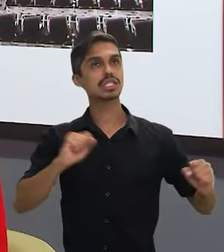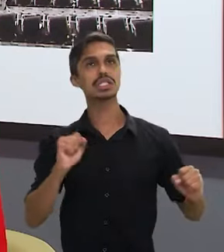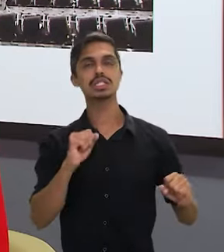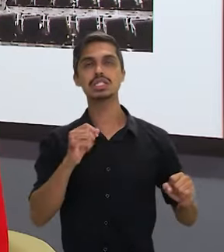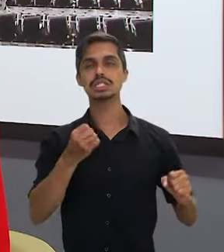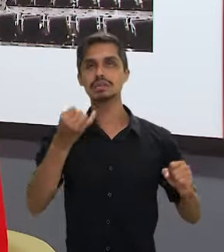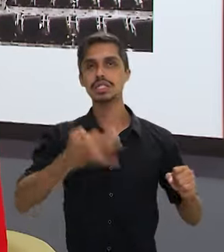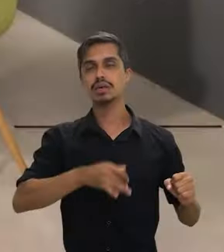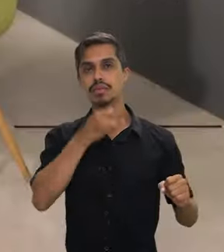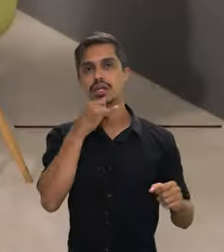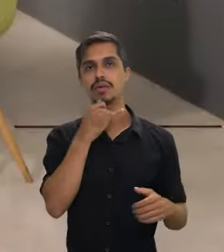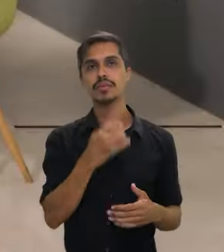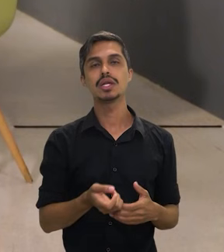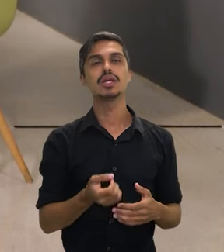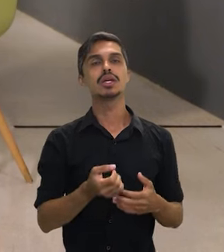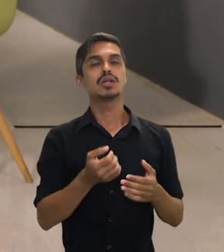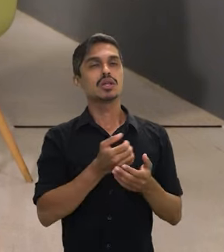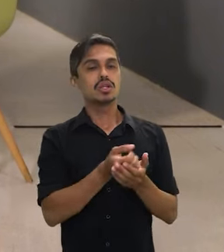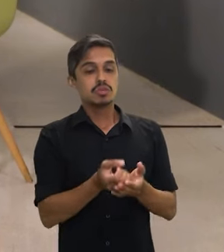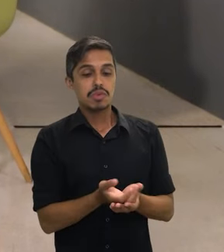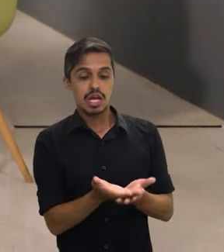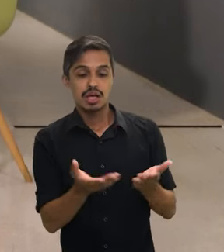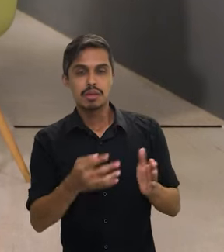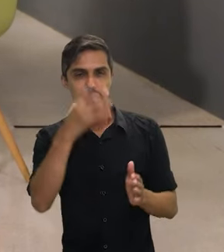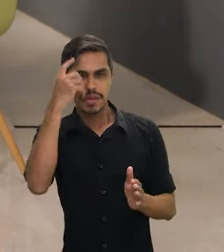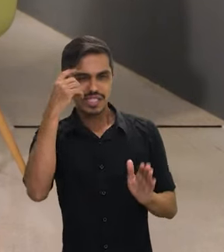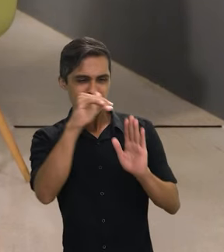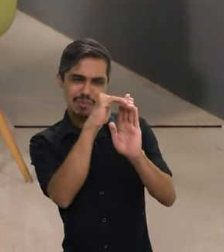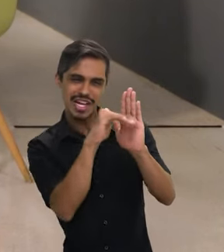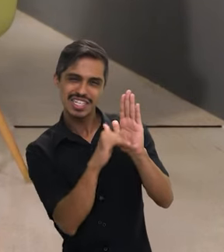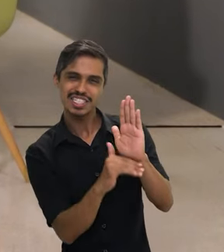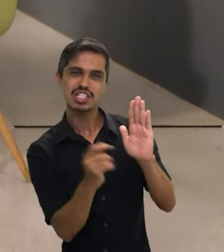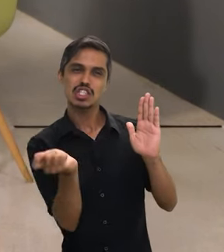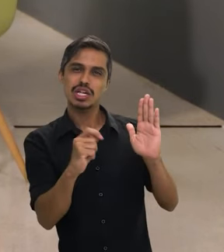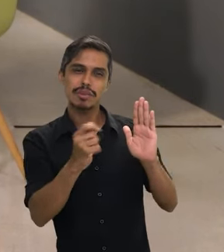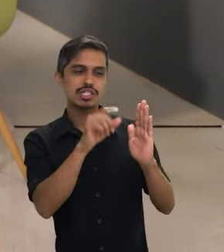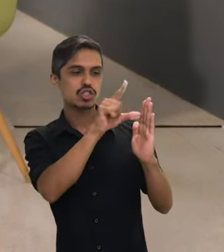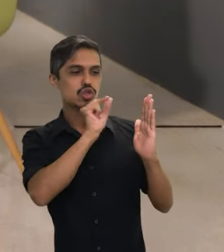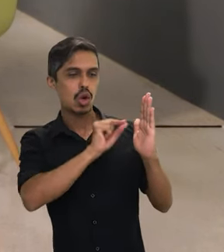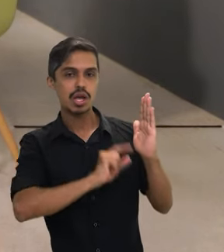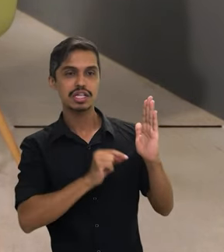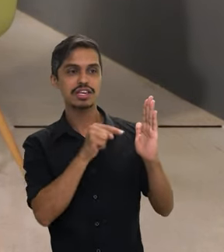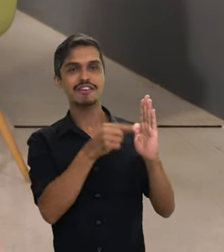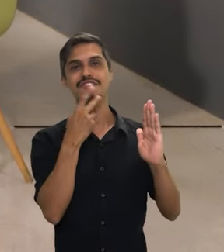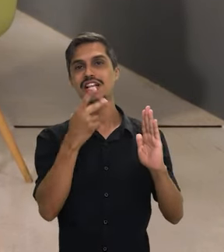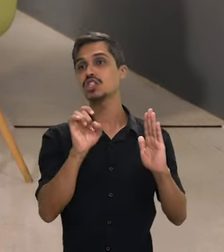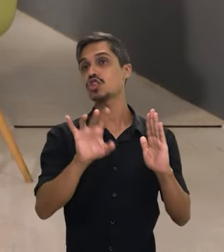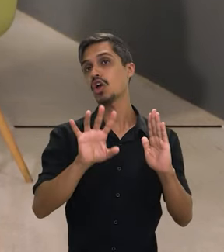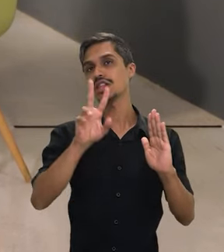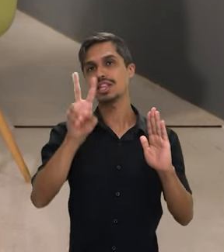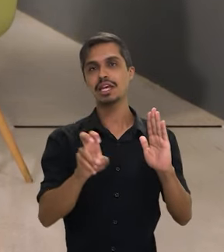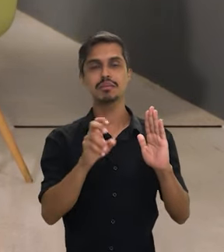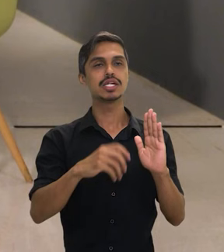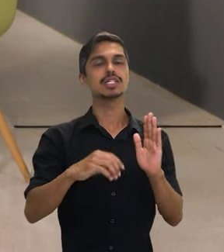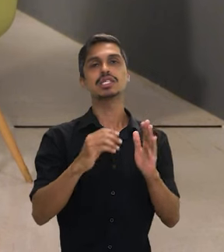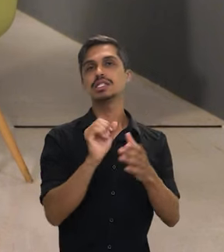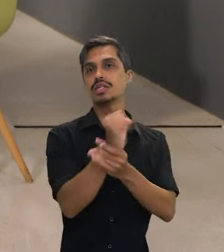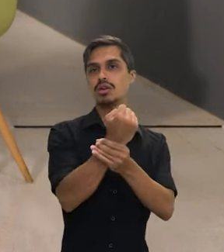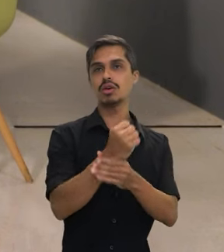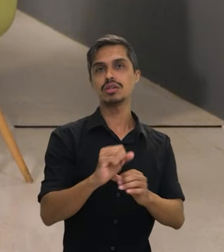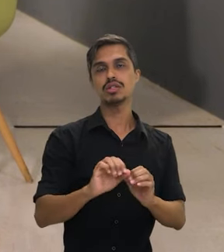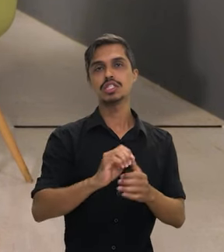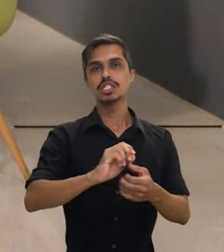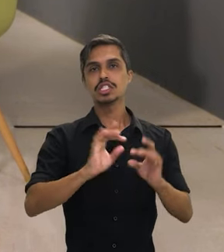sim, para exemplificar melhor, pensa num cardápio, onde a gente tem vários pratos, e esse plano, ele não fala somente de segurança, somente do